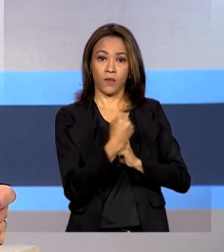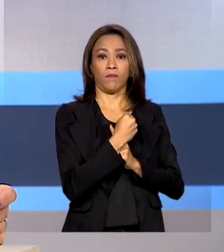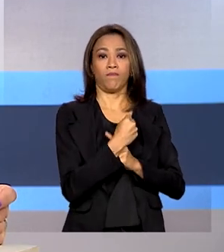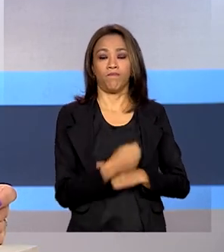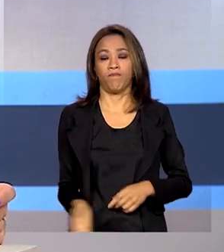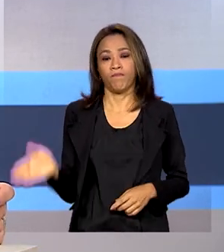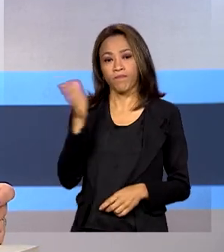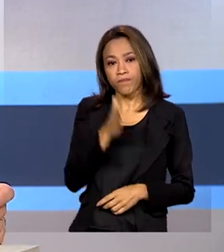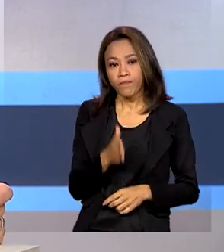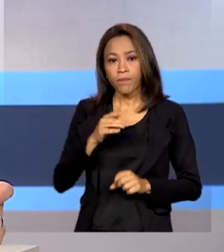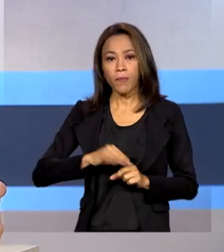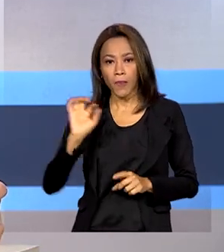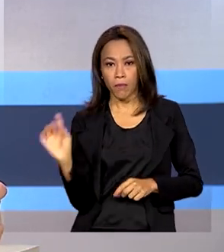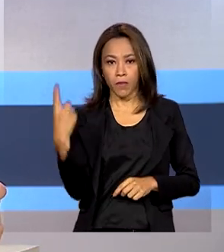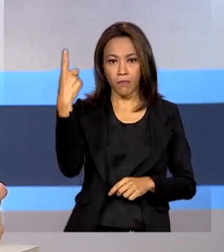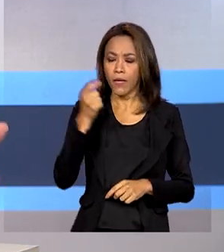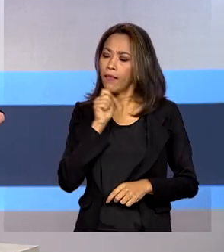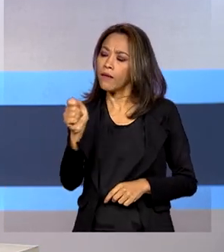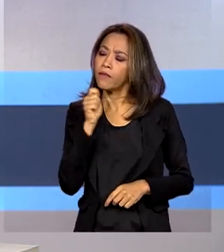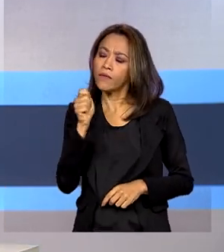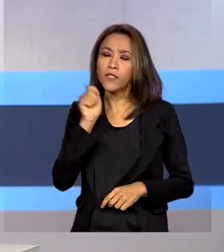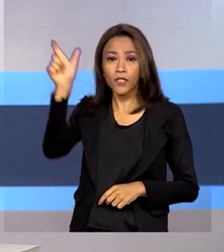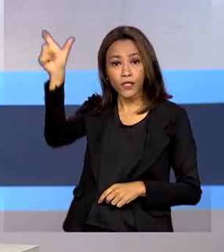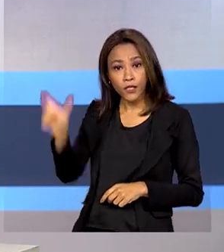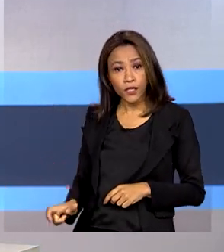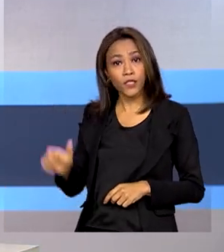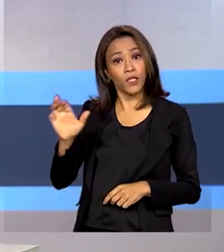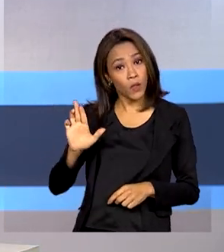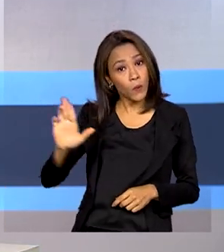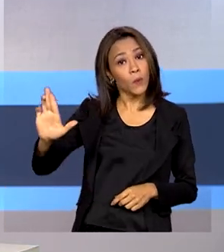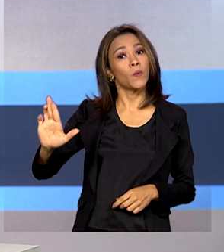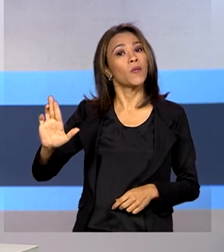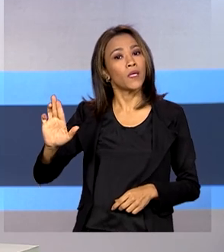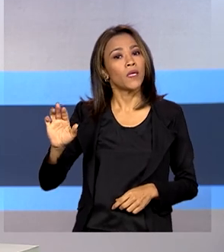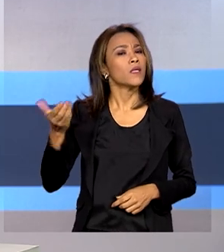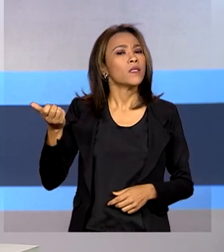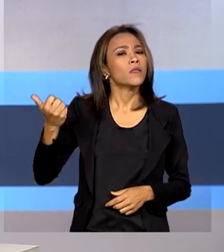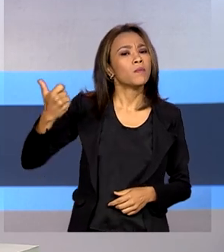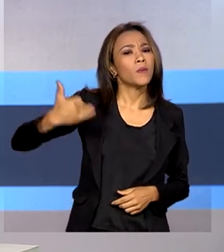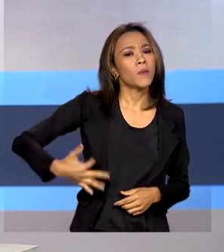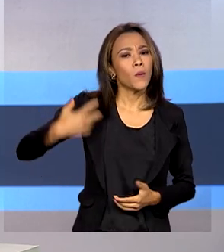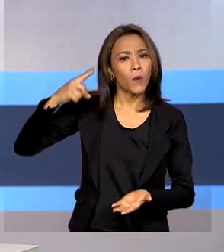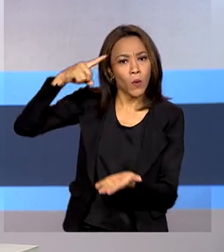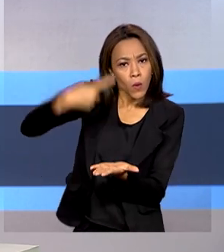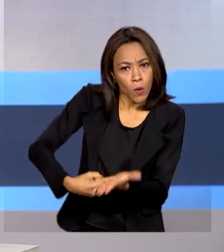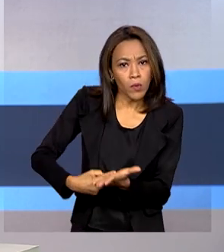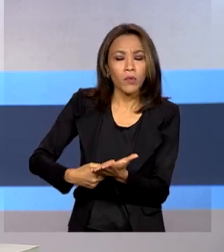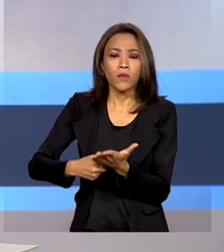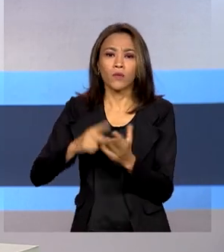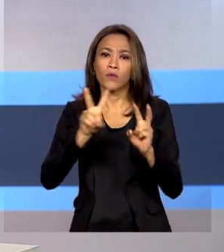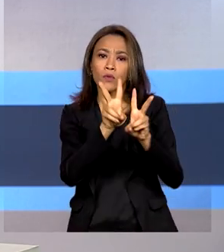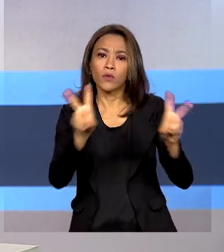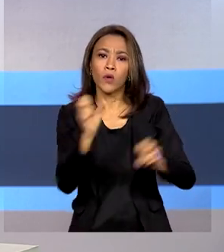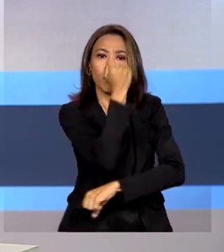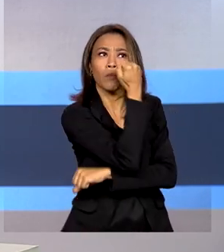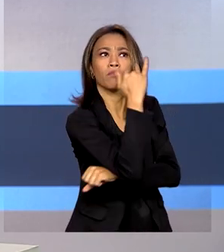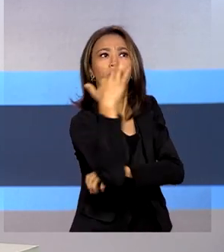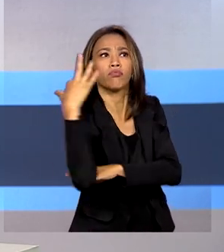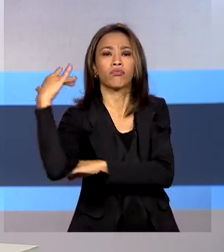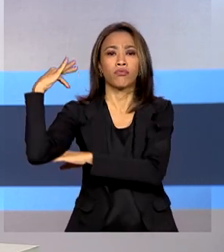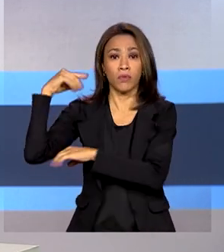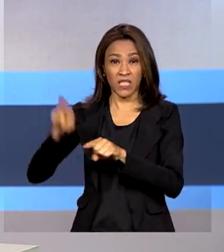Na primeira entrevista exclusiva como presidente, Lula reafirmou o compromisso com a agenda ambiental e com o